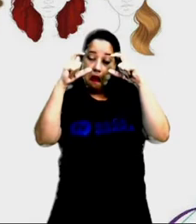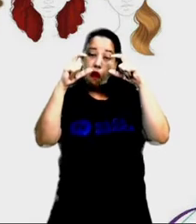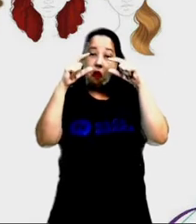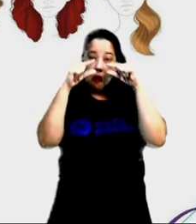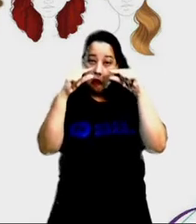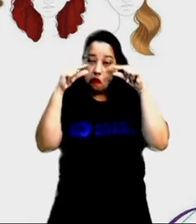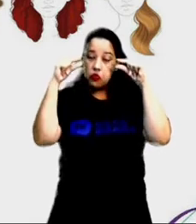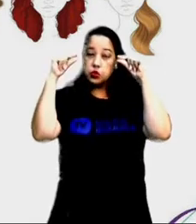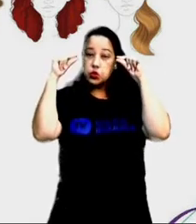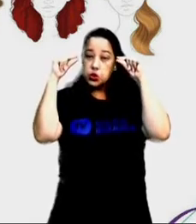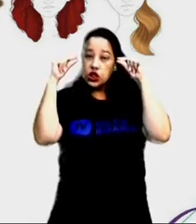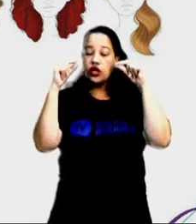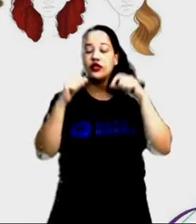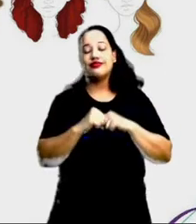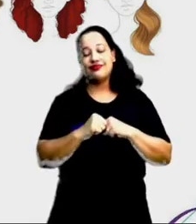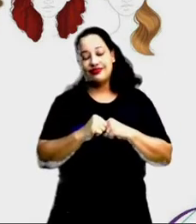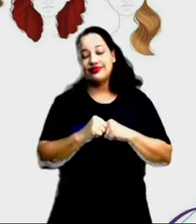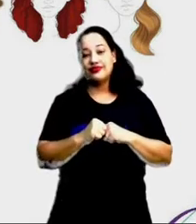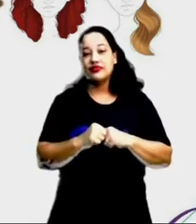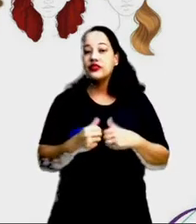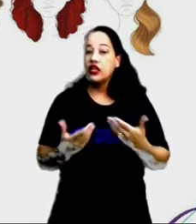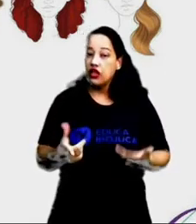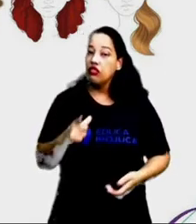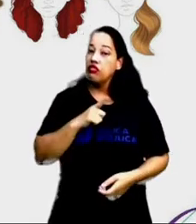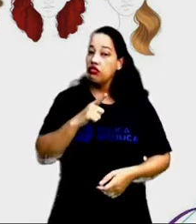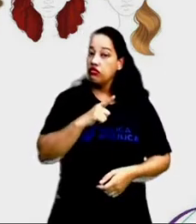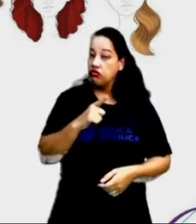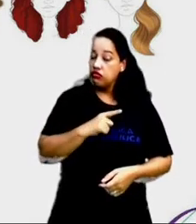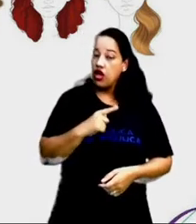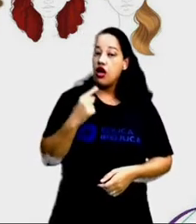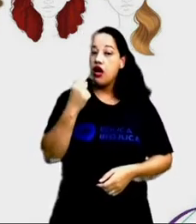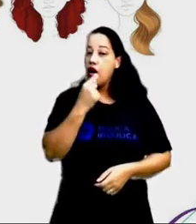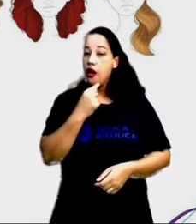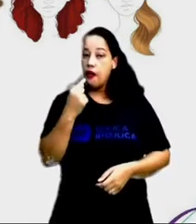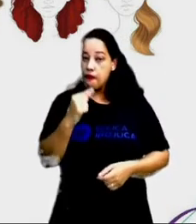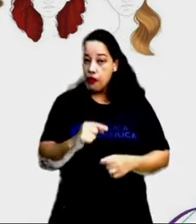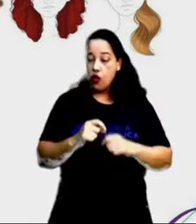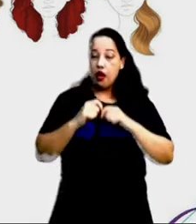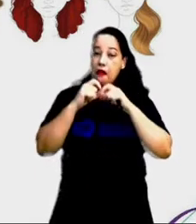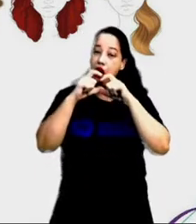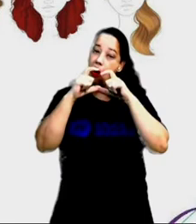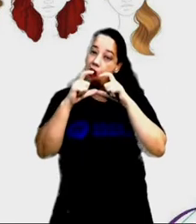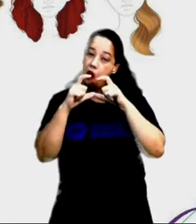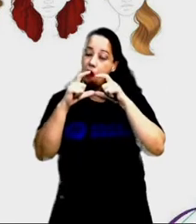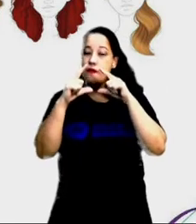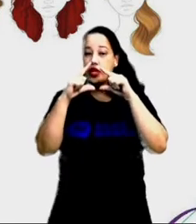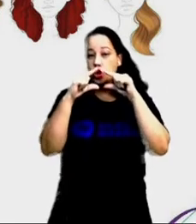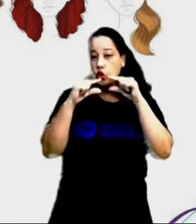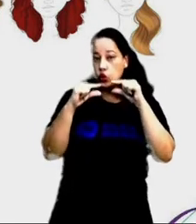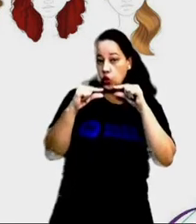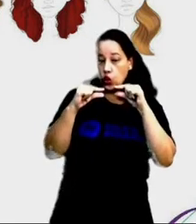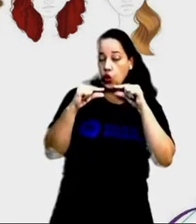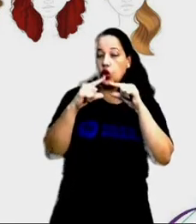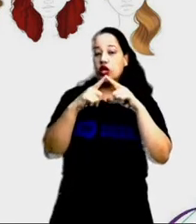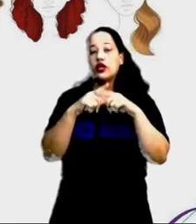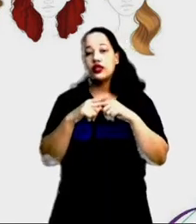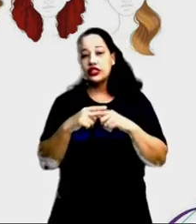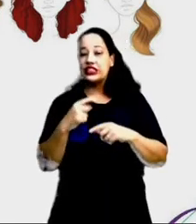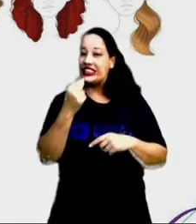puxadinhos. Tem pessoas que têm boca grande, boca pequena, que usa